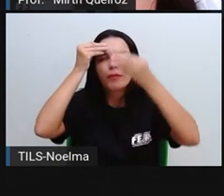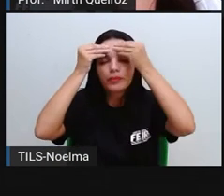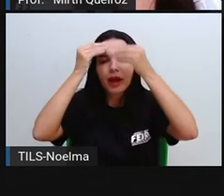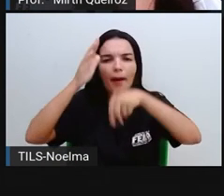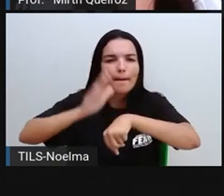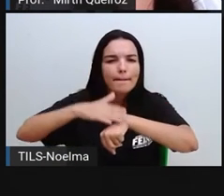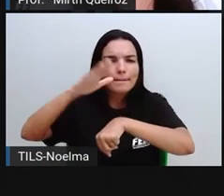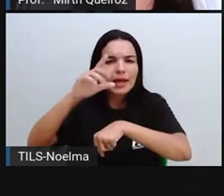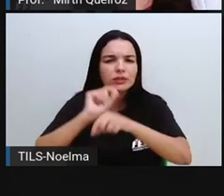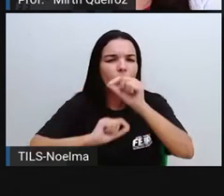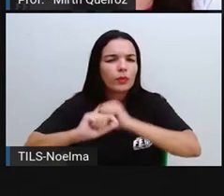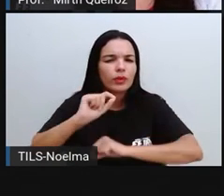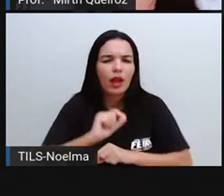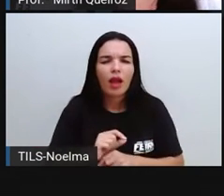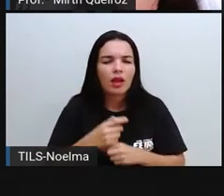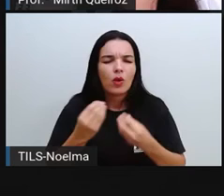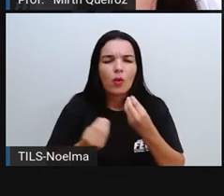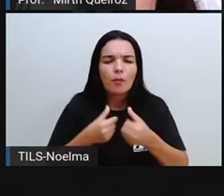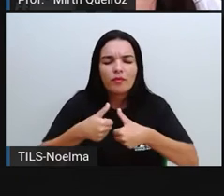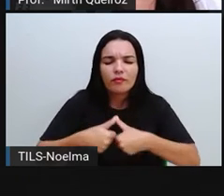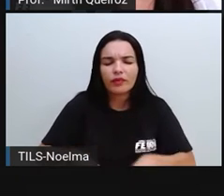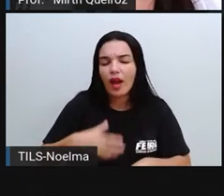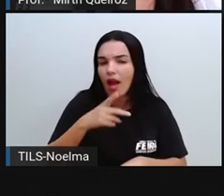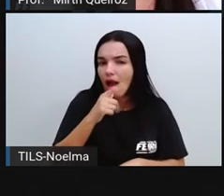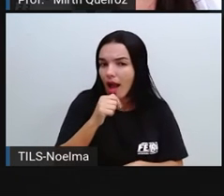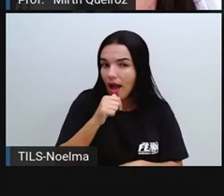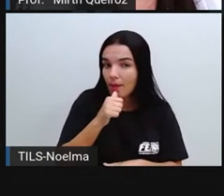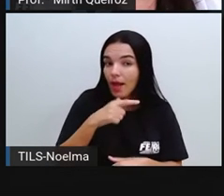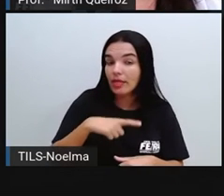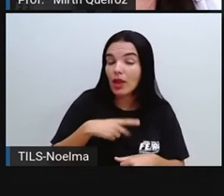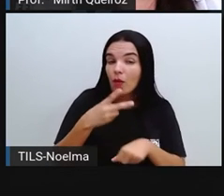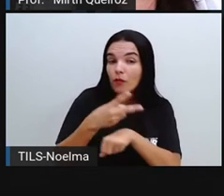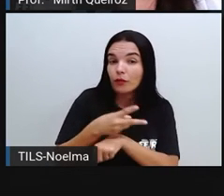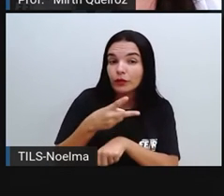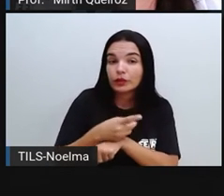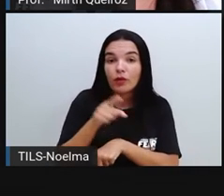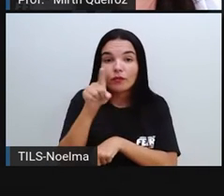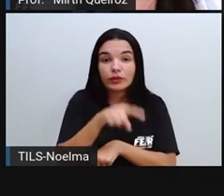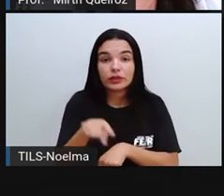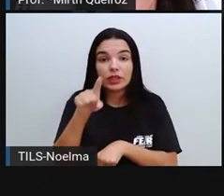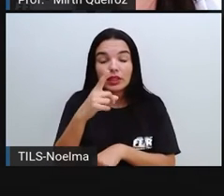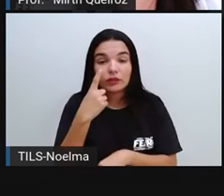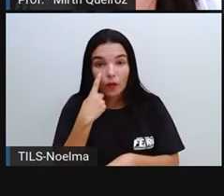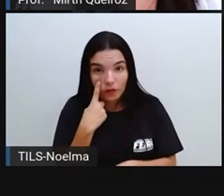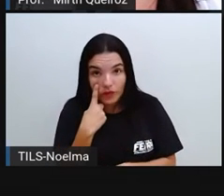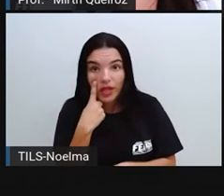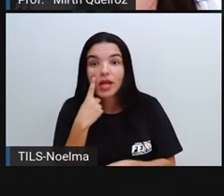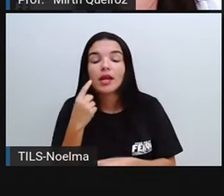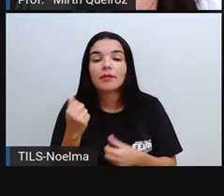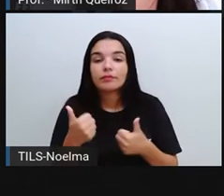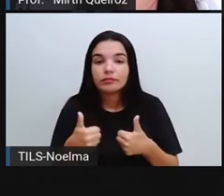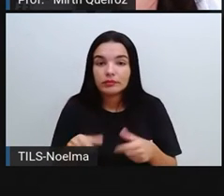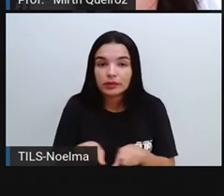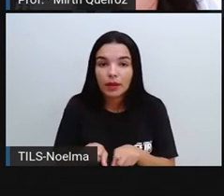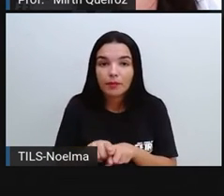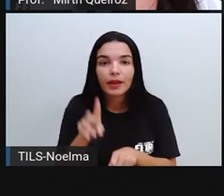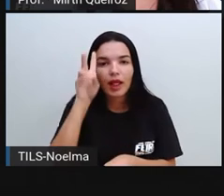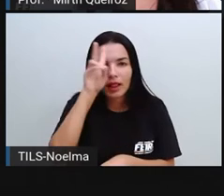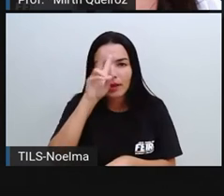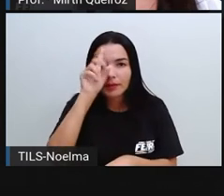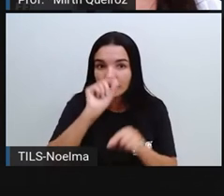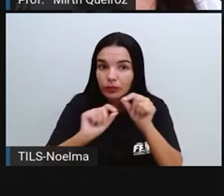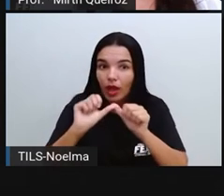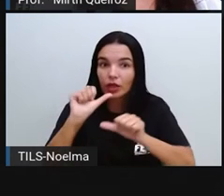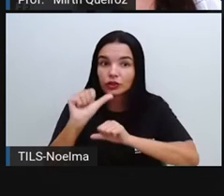mais aí sobre os estados físicos da água, eu trouxe aqui um vídeo para vocês, né? Lembrando que os diferentes